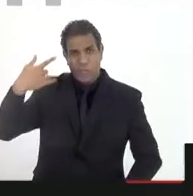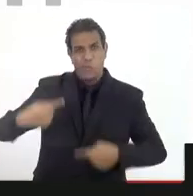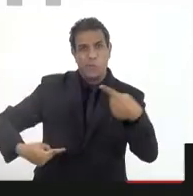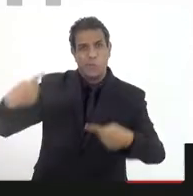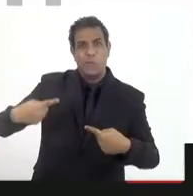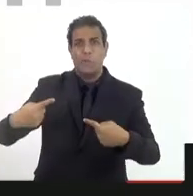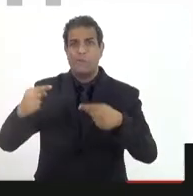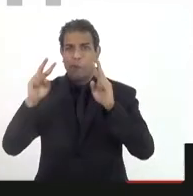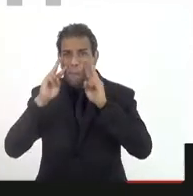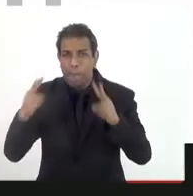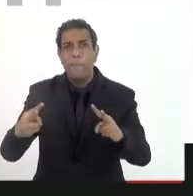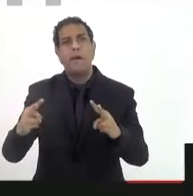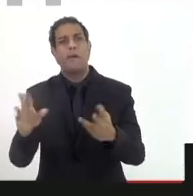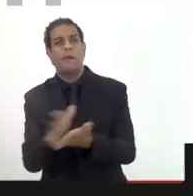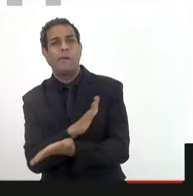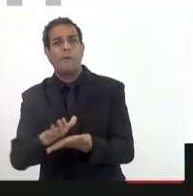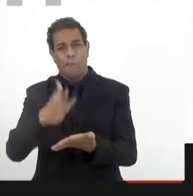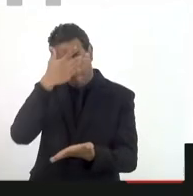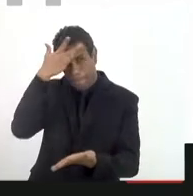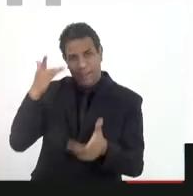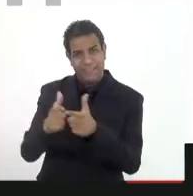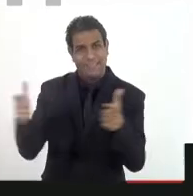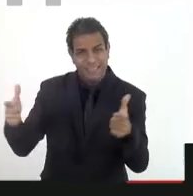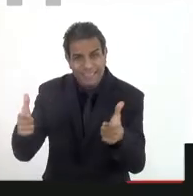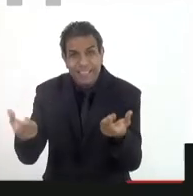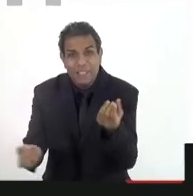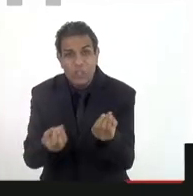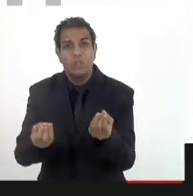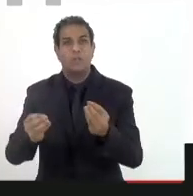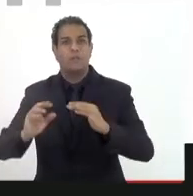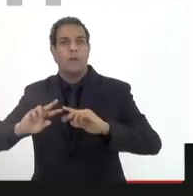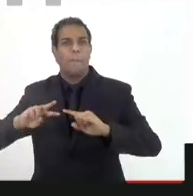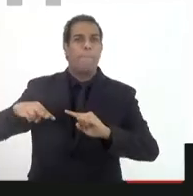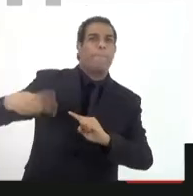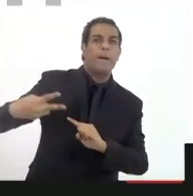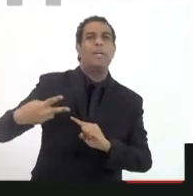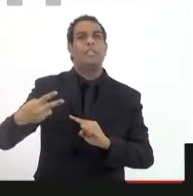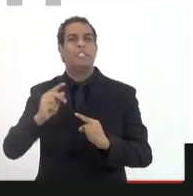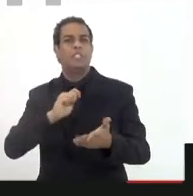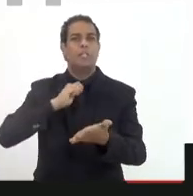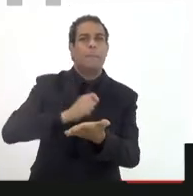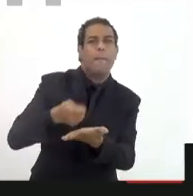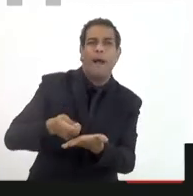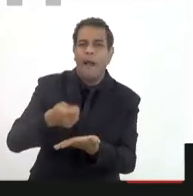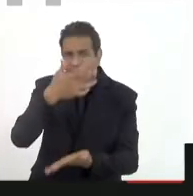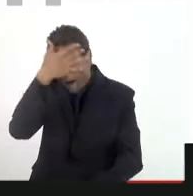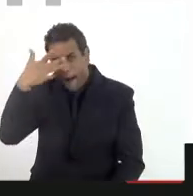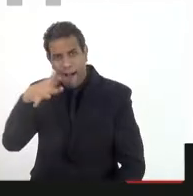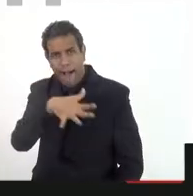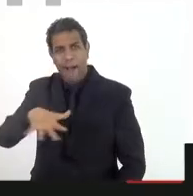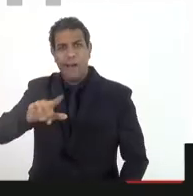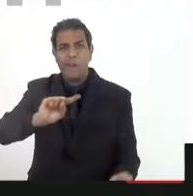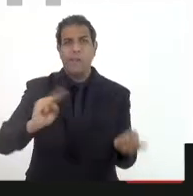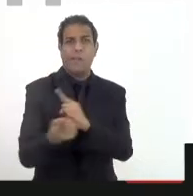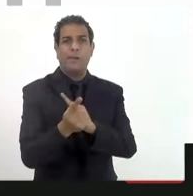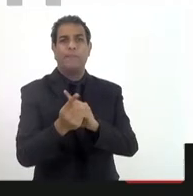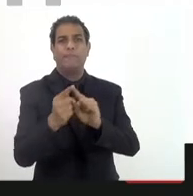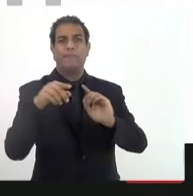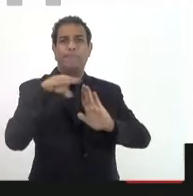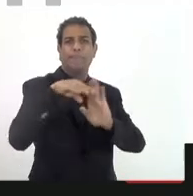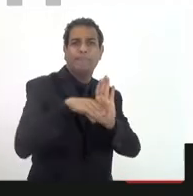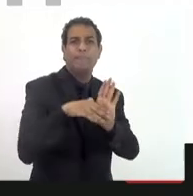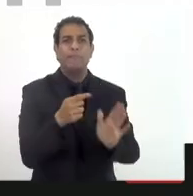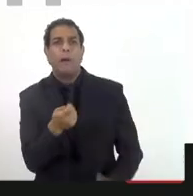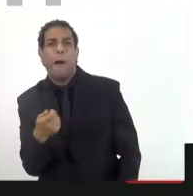-estado aponta, de que tem gente demais, ou que se deu o reajuste e o gasto ficou muito caro para pessoal, esse dado mostra o contrário, que a gente tem